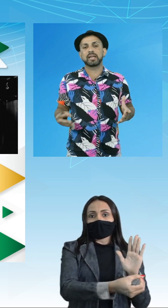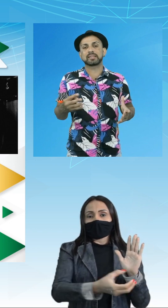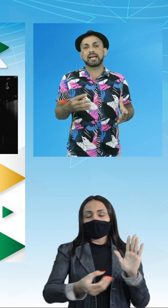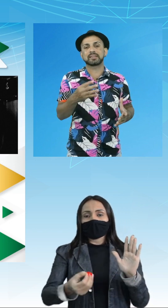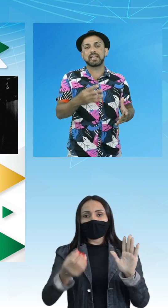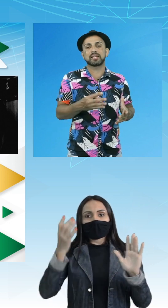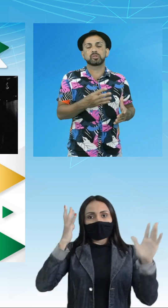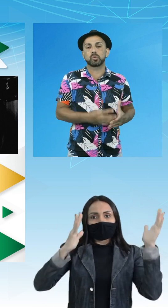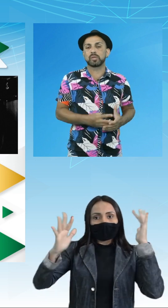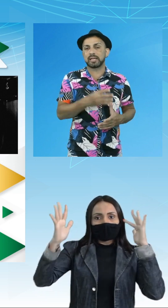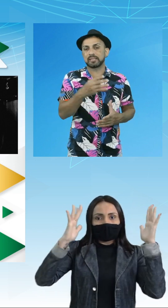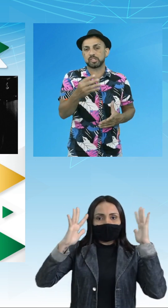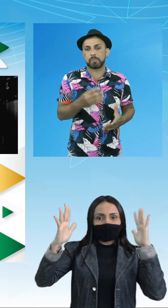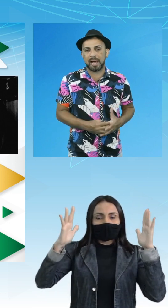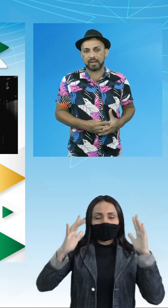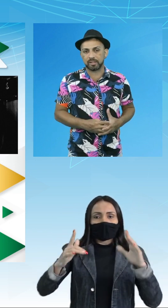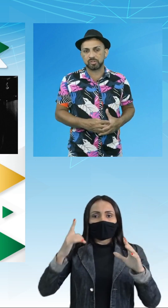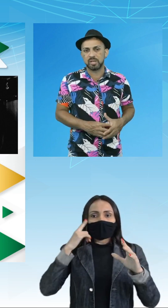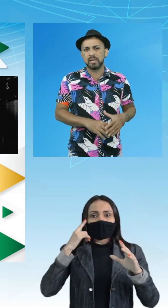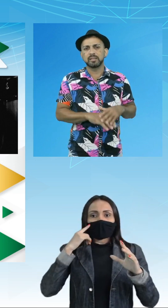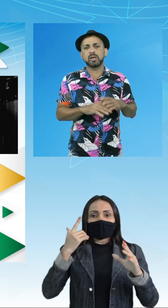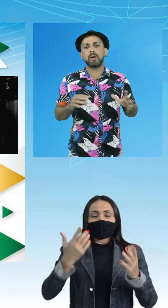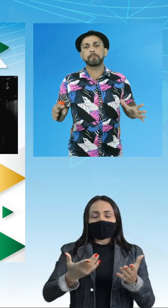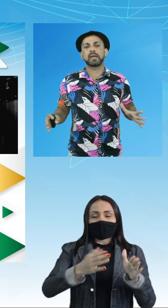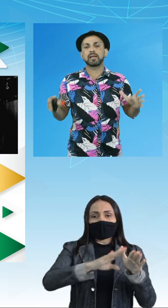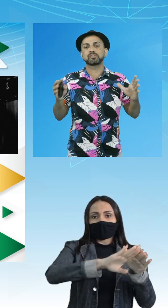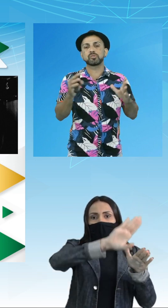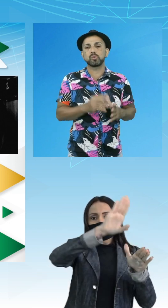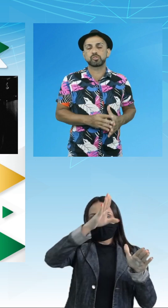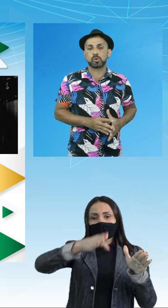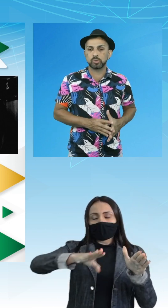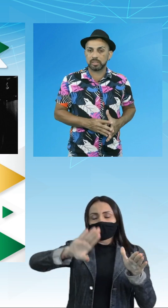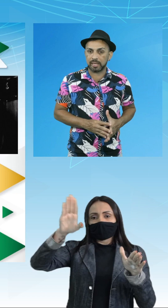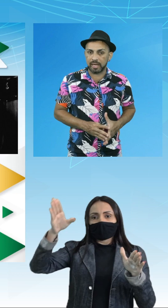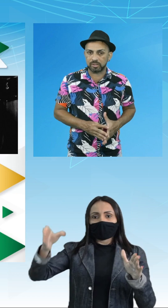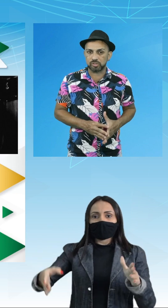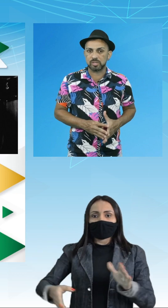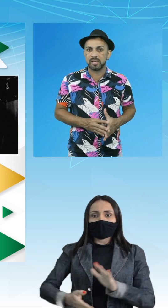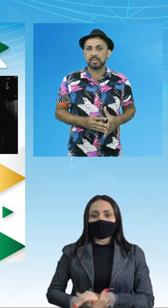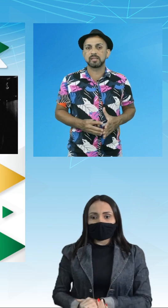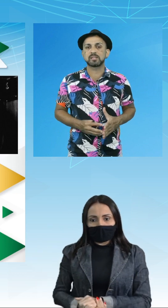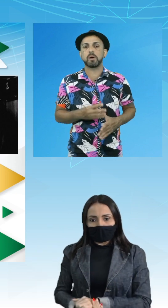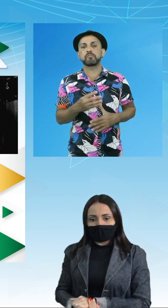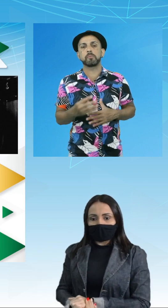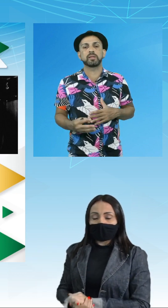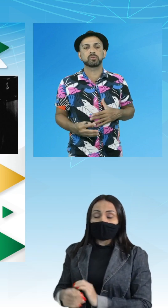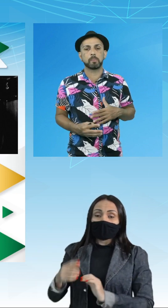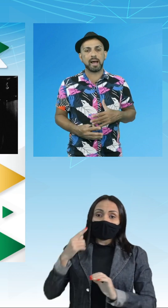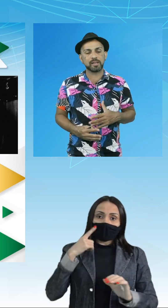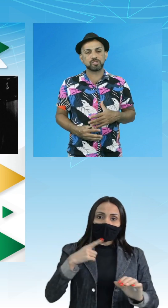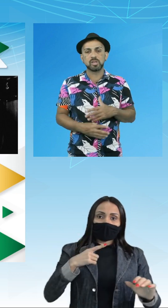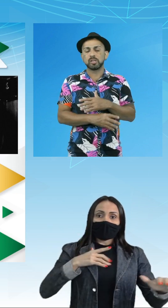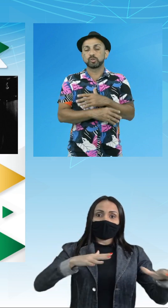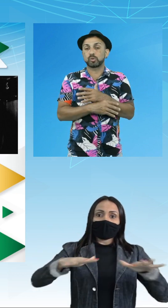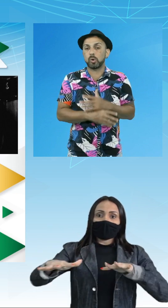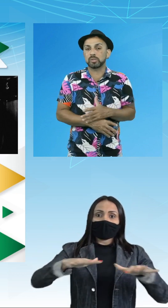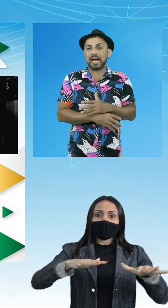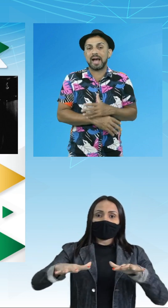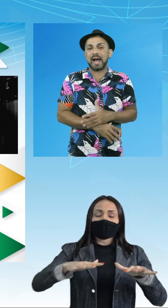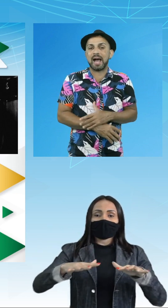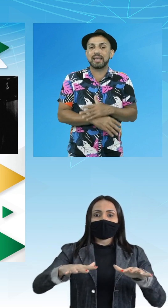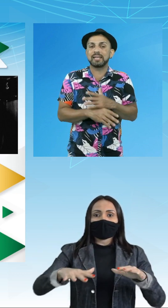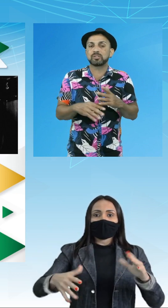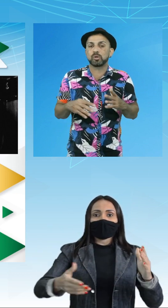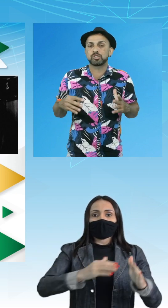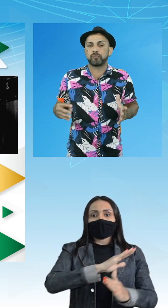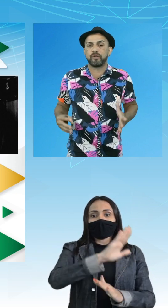teoria da tectônica das placas. Não apenas os continentes que se movimentam, mas toda